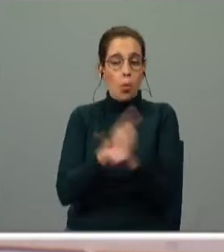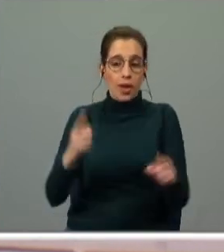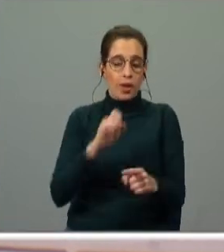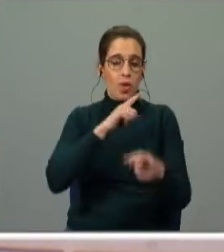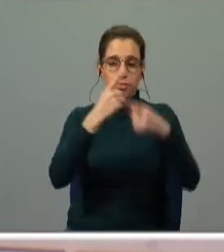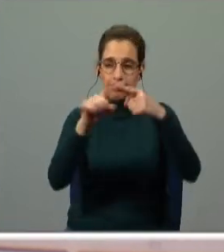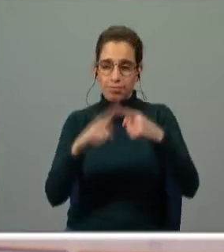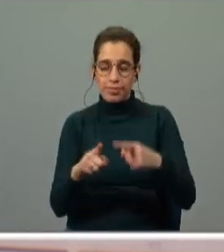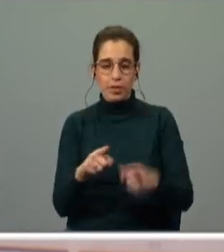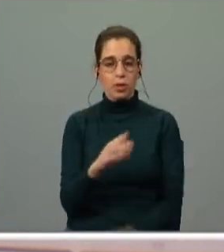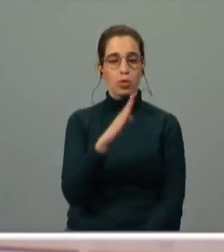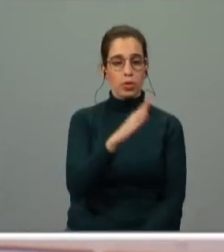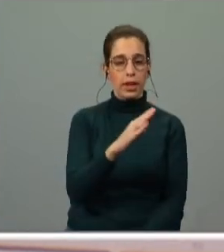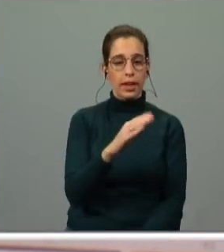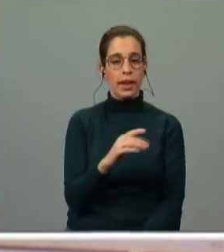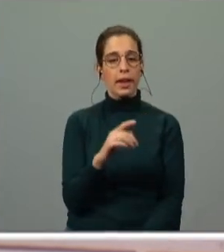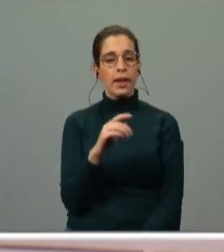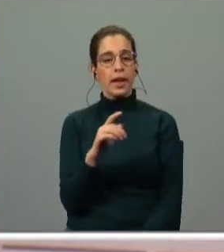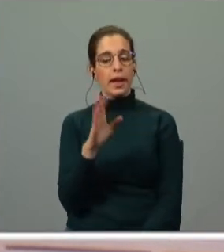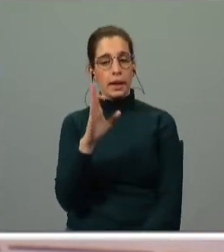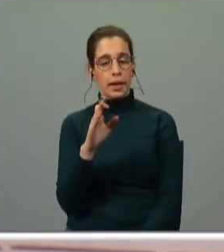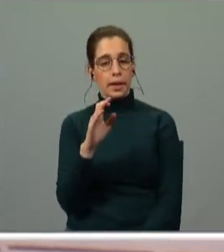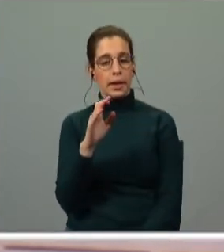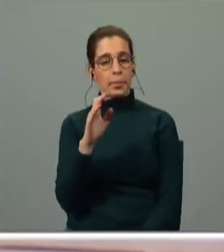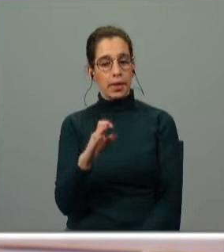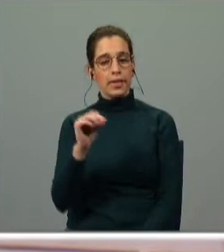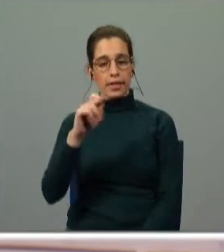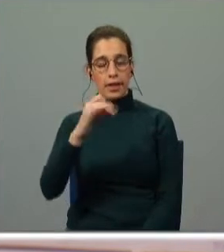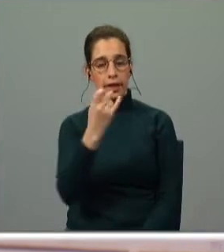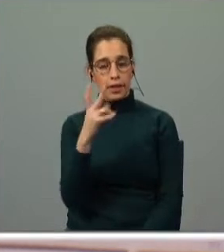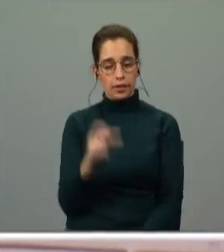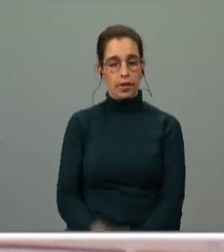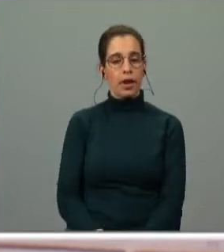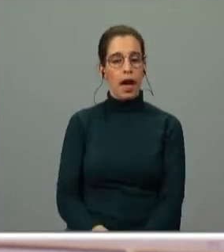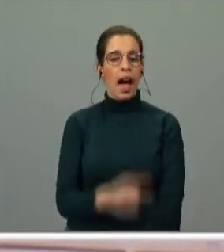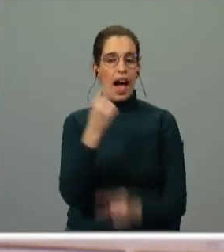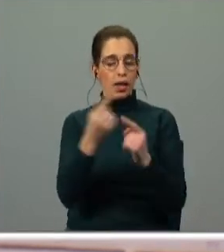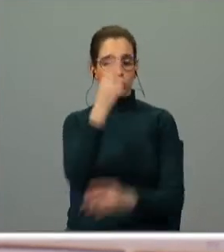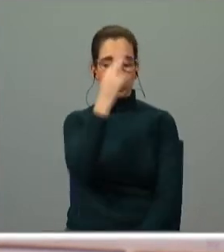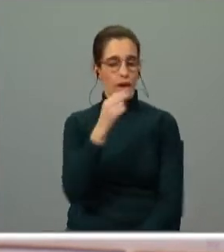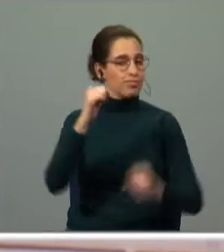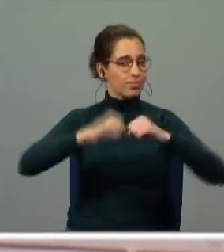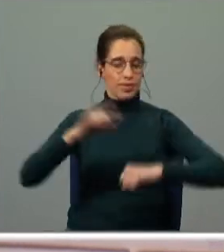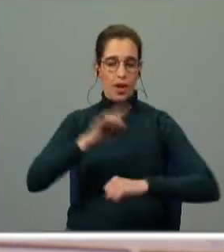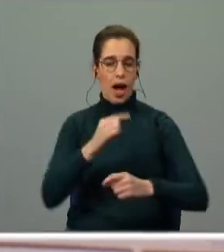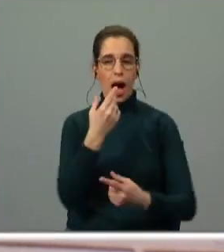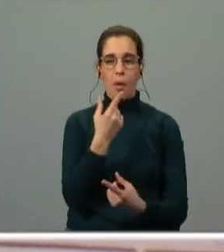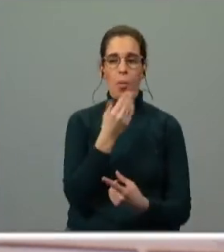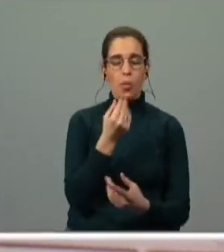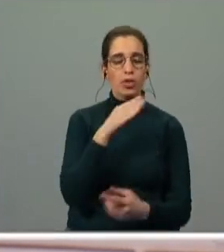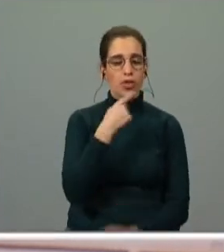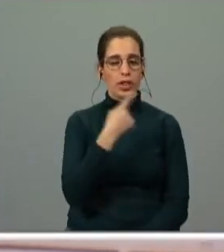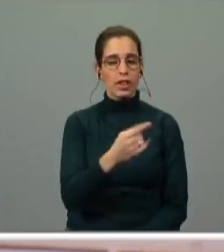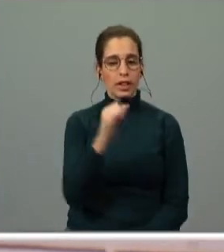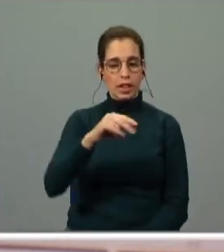José Hermano de Saraiva é fértil à imaginação e há muitos historiadores que não concordam com aquilo que ele diz. Há muitos historiadores até que dizem que